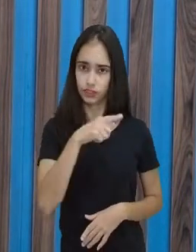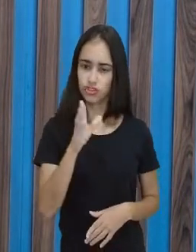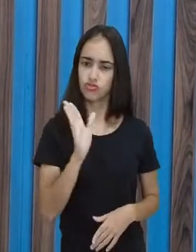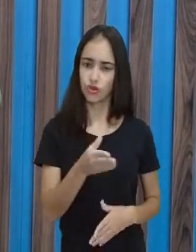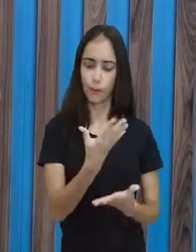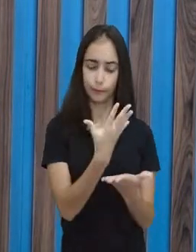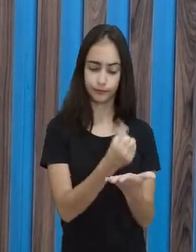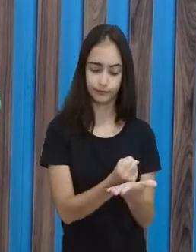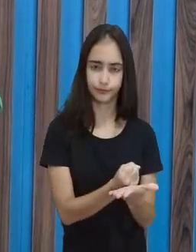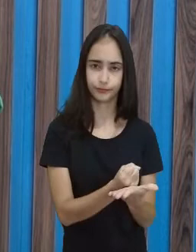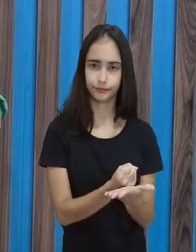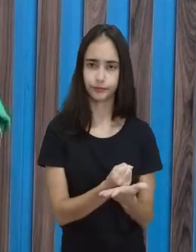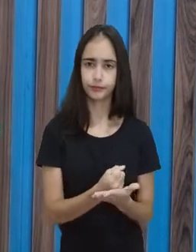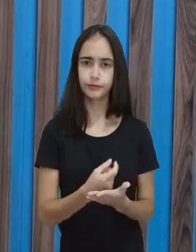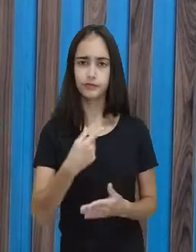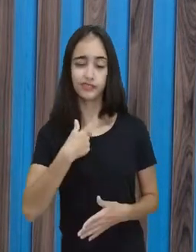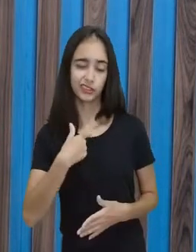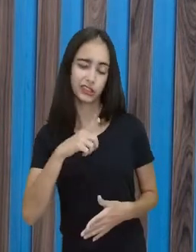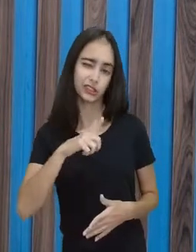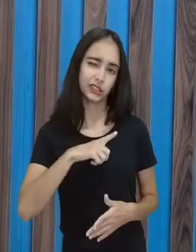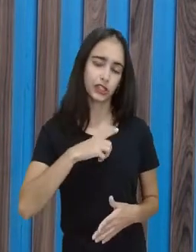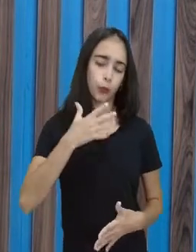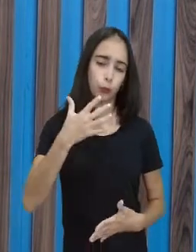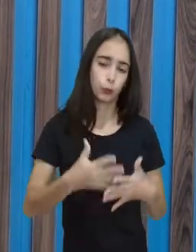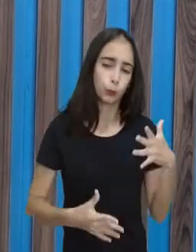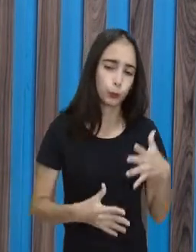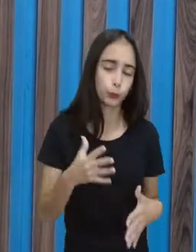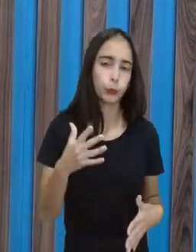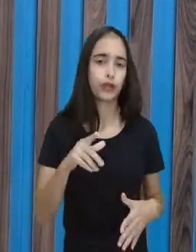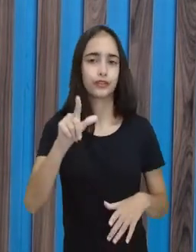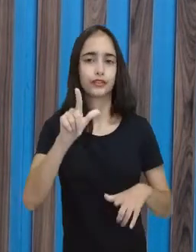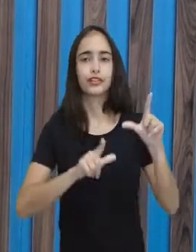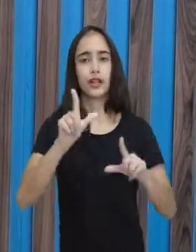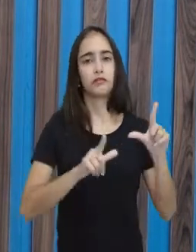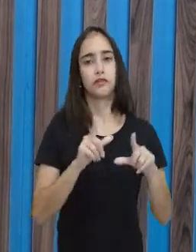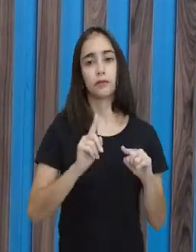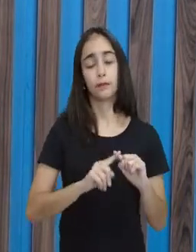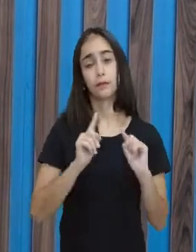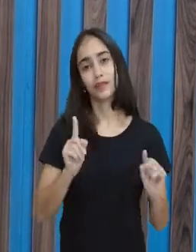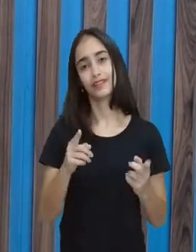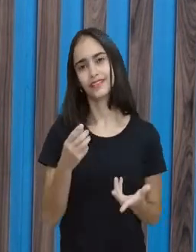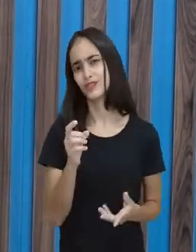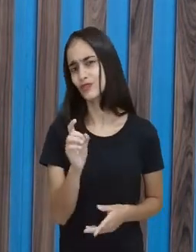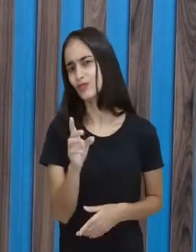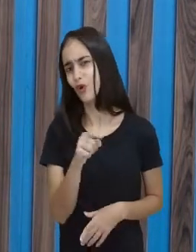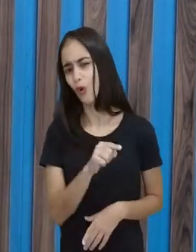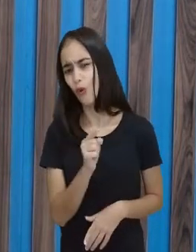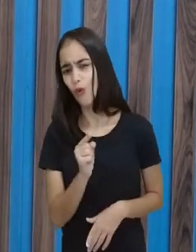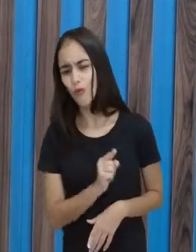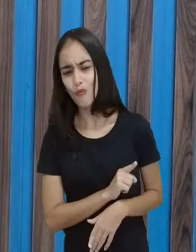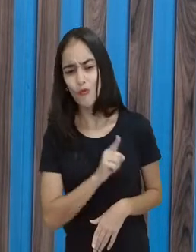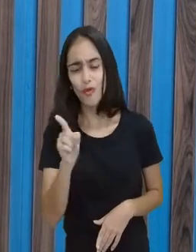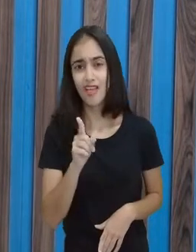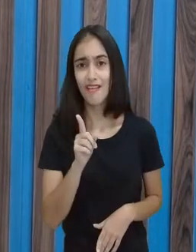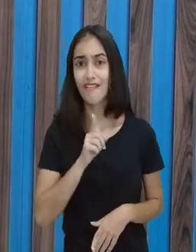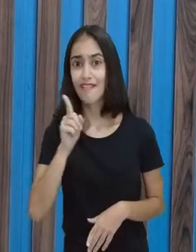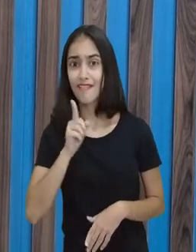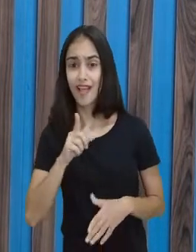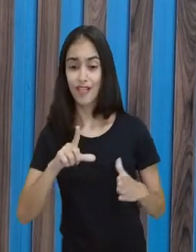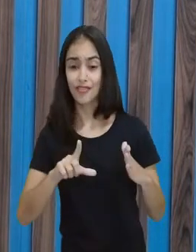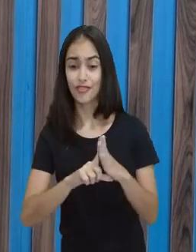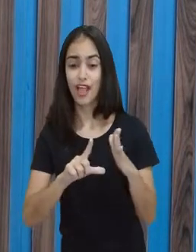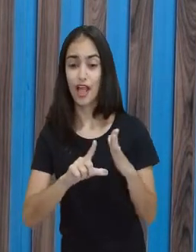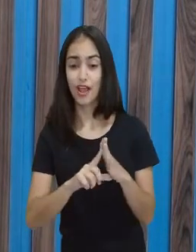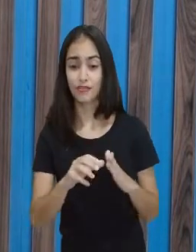como eu, meio atrapalhadinho para pegar na televisão, vai lá na Play Store, né? A loja do